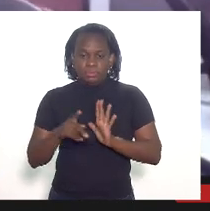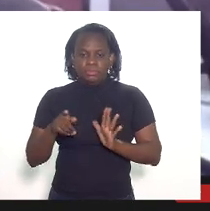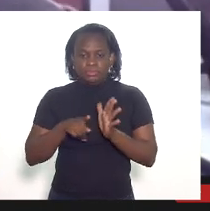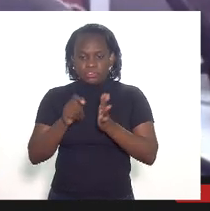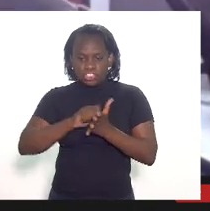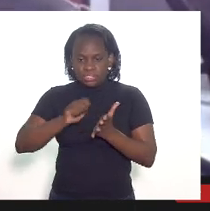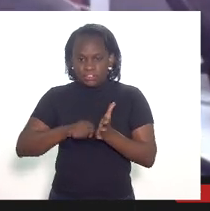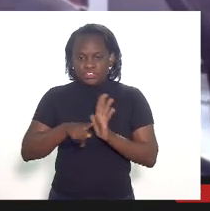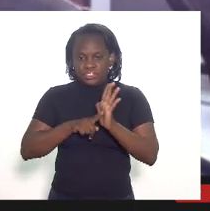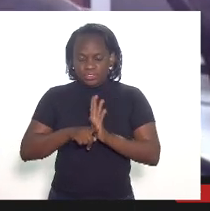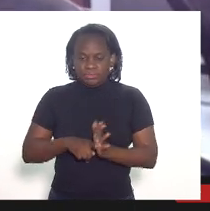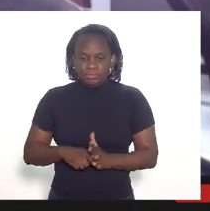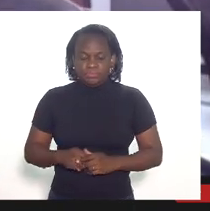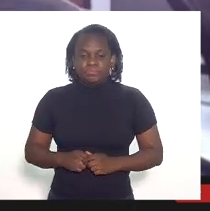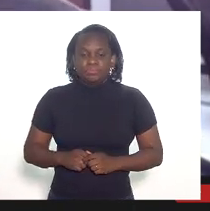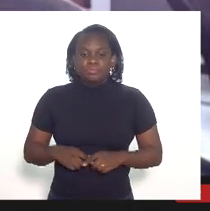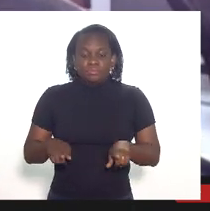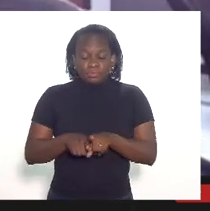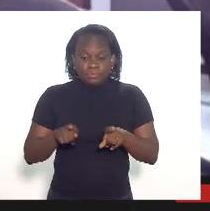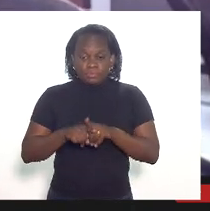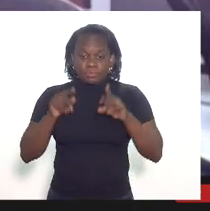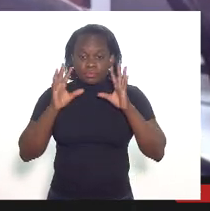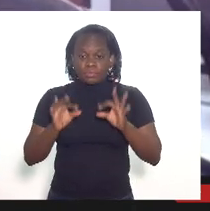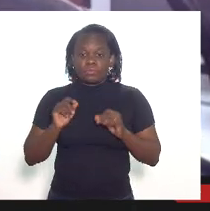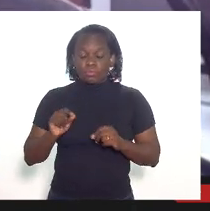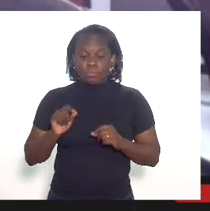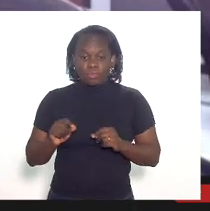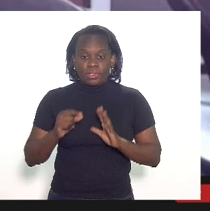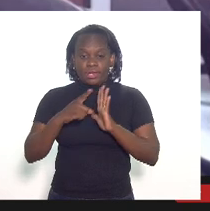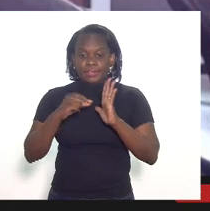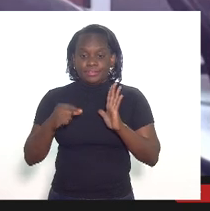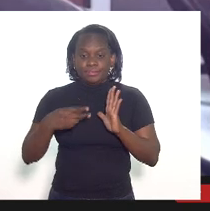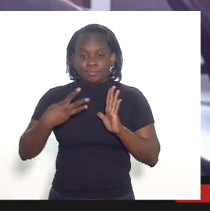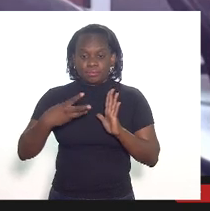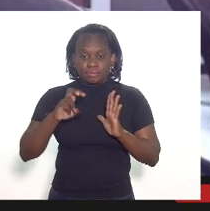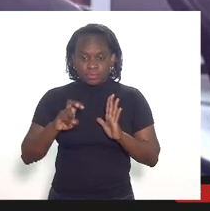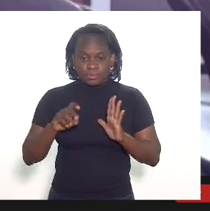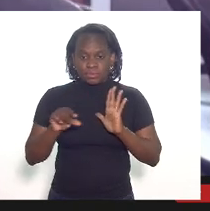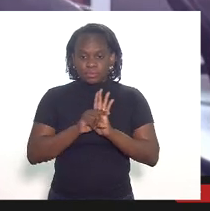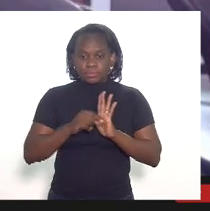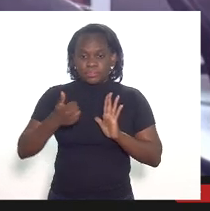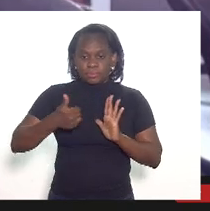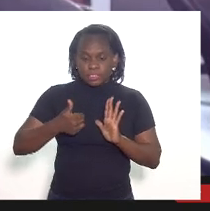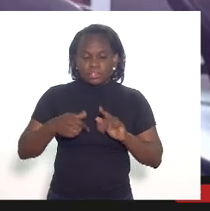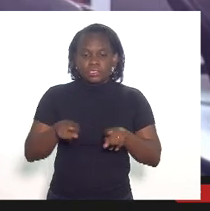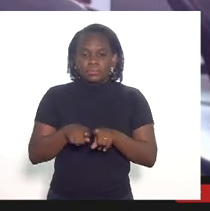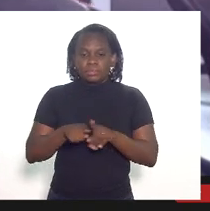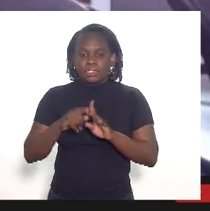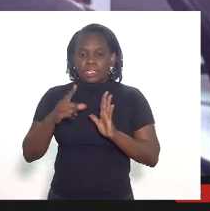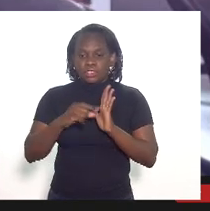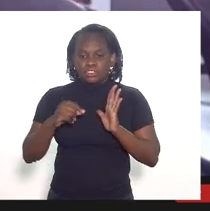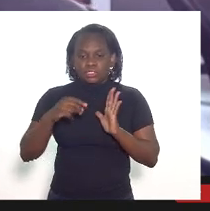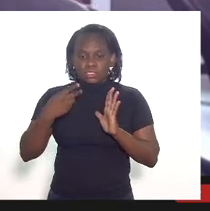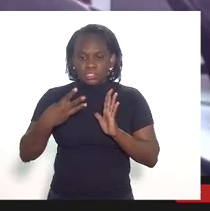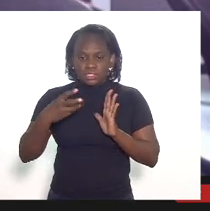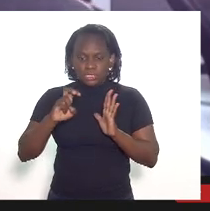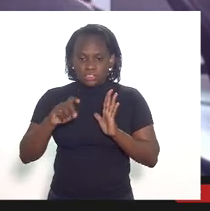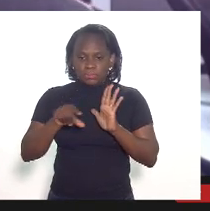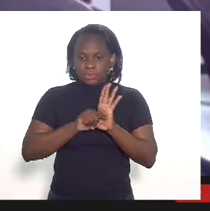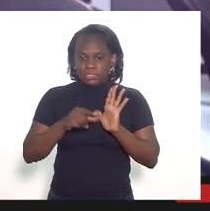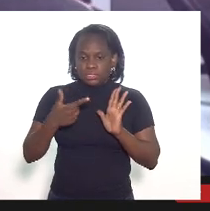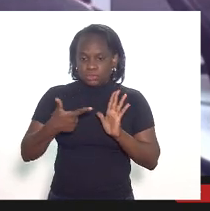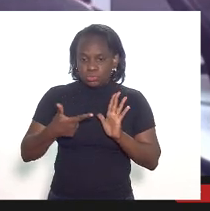chama atenção senhores para o artigo 35 parágrafo 1º e o artigo 35 parágrafo 2º